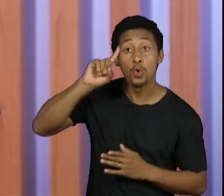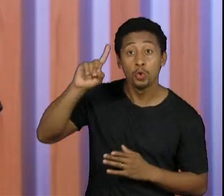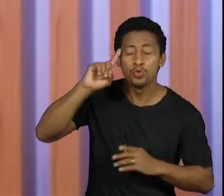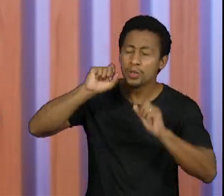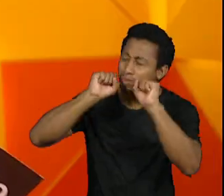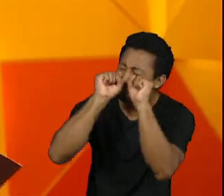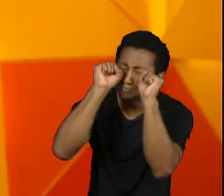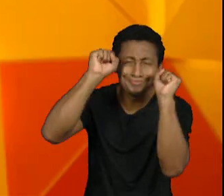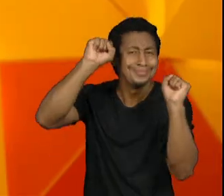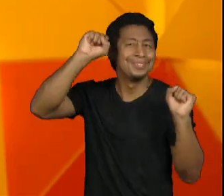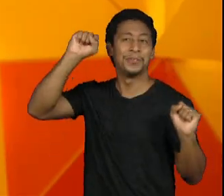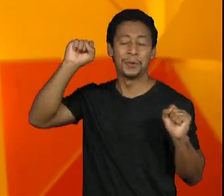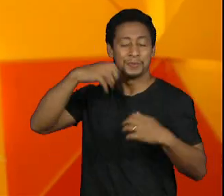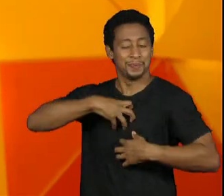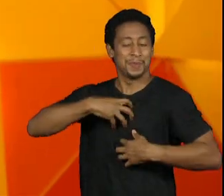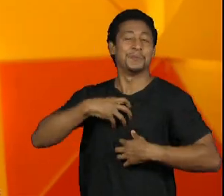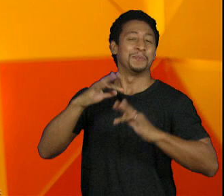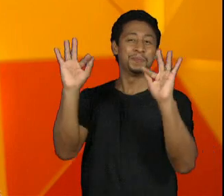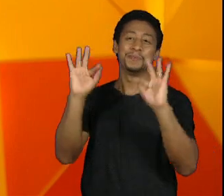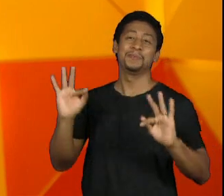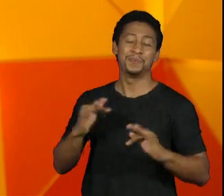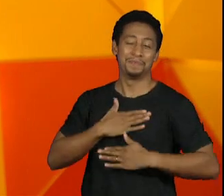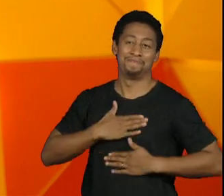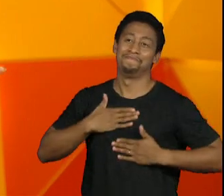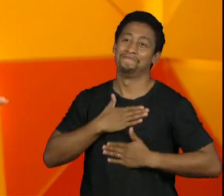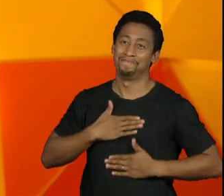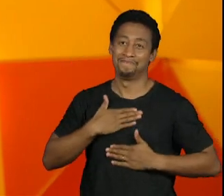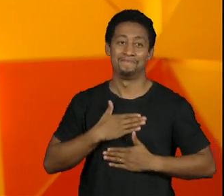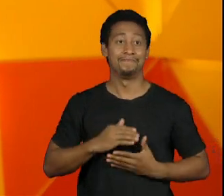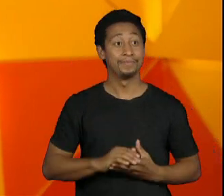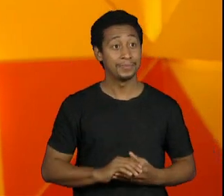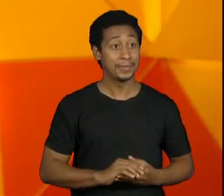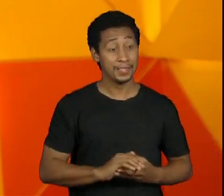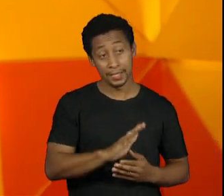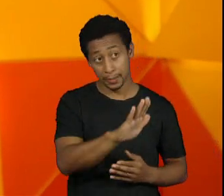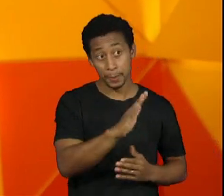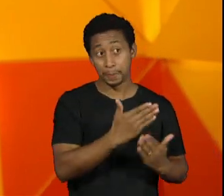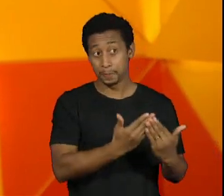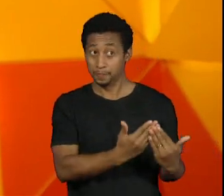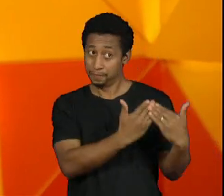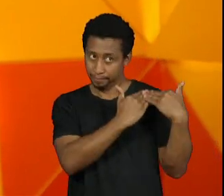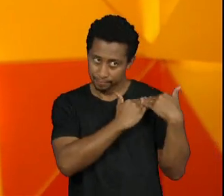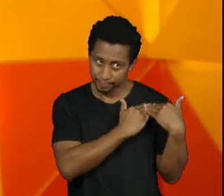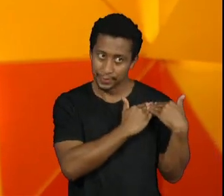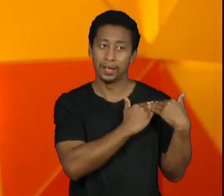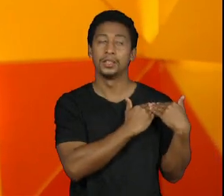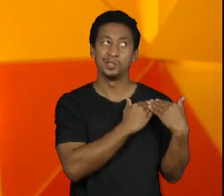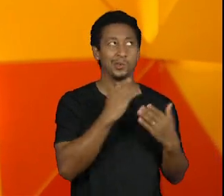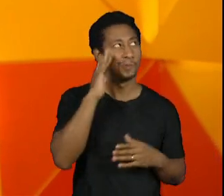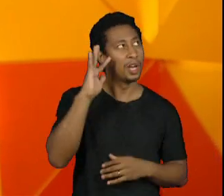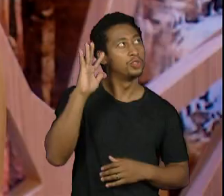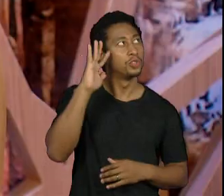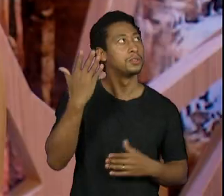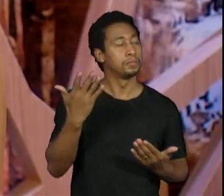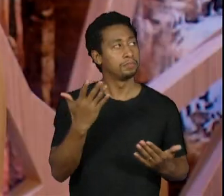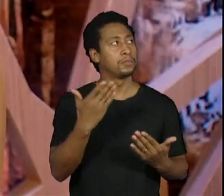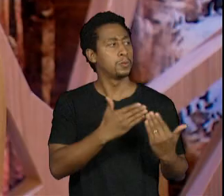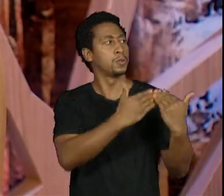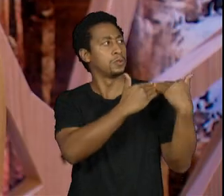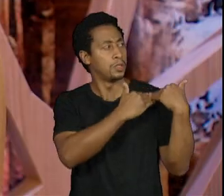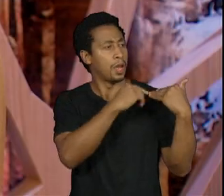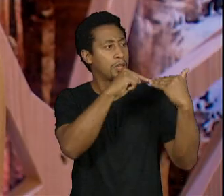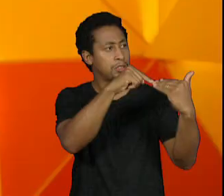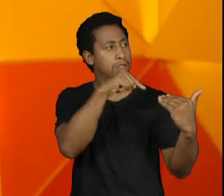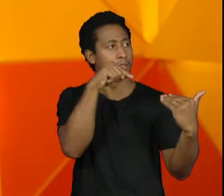prazer Joane quando eu falo dessa responsabilidade eu penso muito em algo que a gente faz de transformar porque nós como